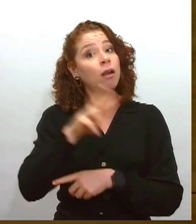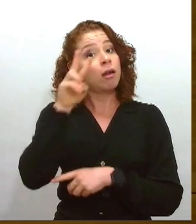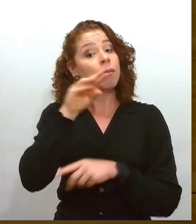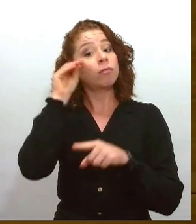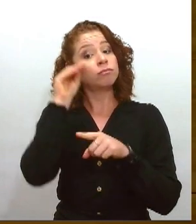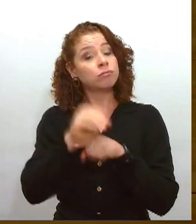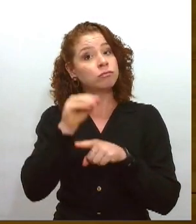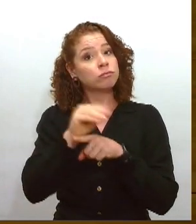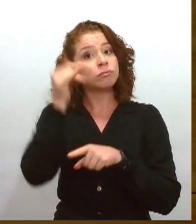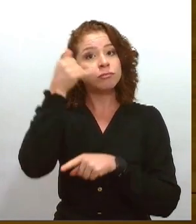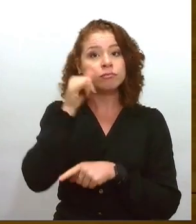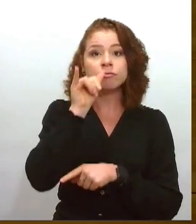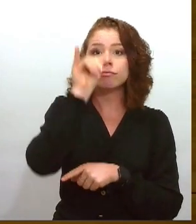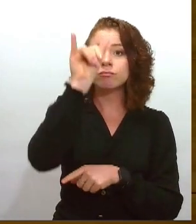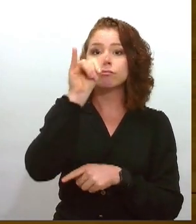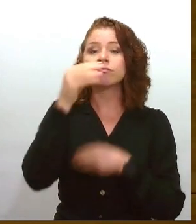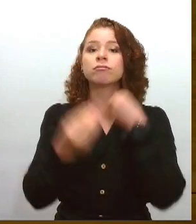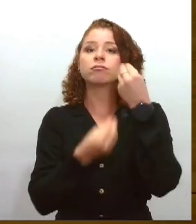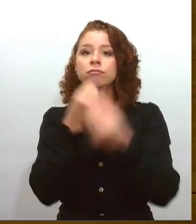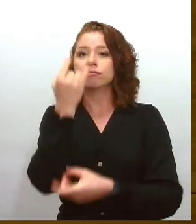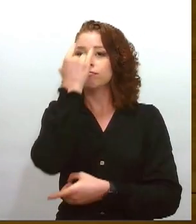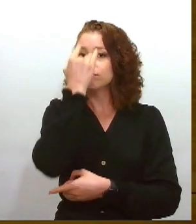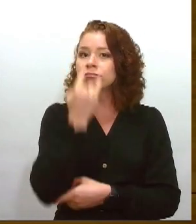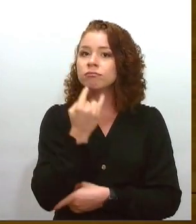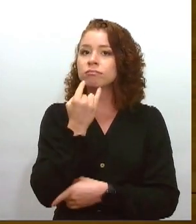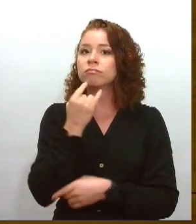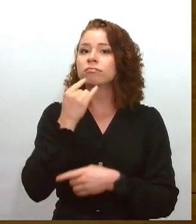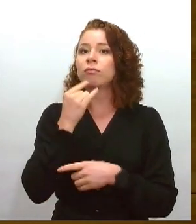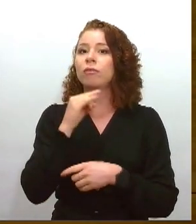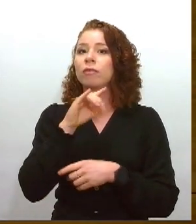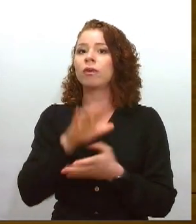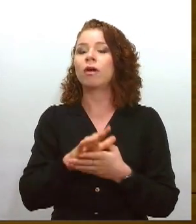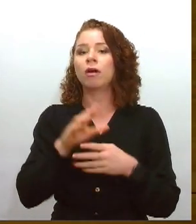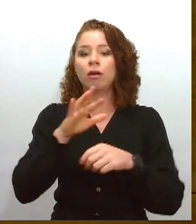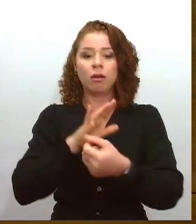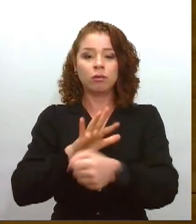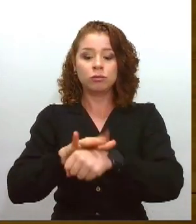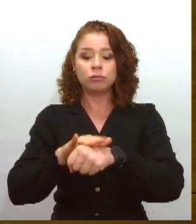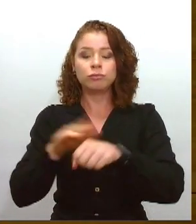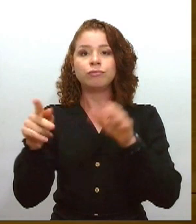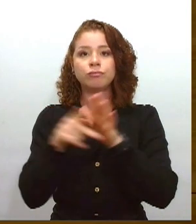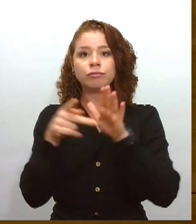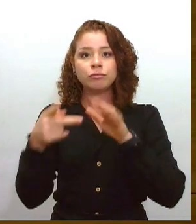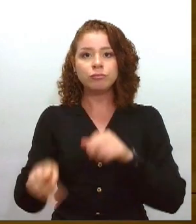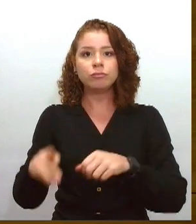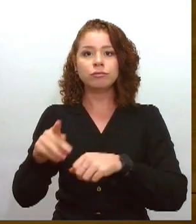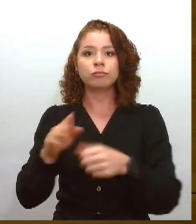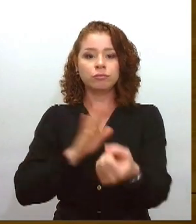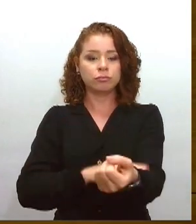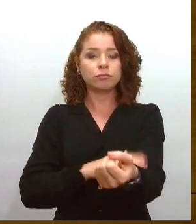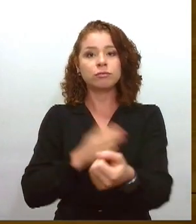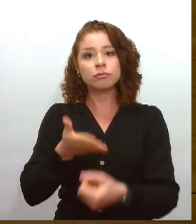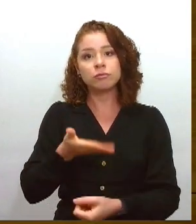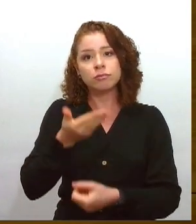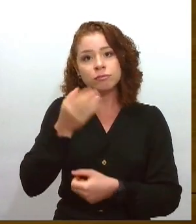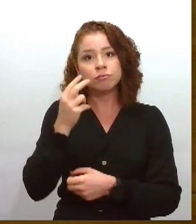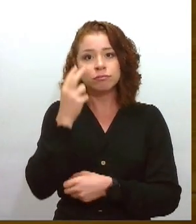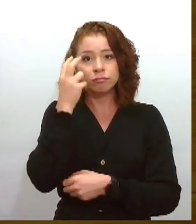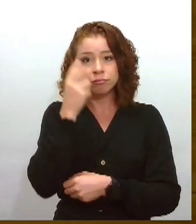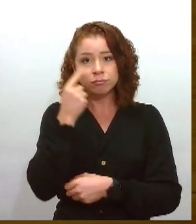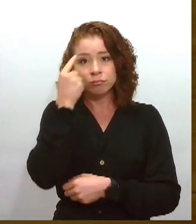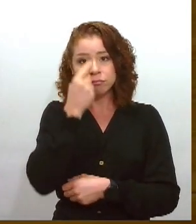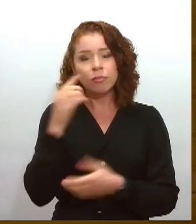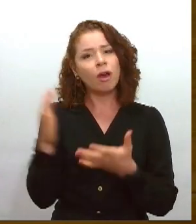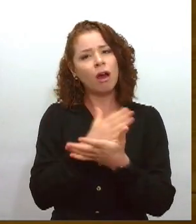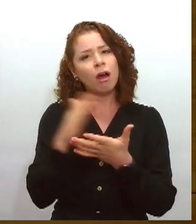uma cegueira pelo glaucoma. A gente tem realizado uma série de atividades aqui na Assembleia Legislativa, né? E é